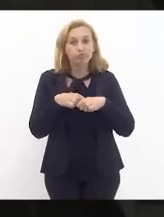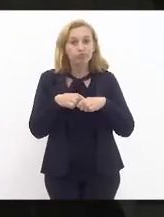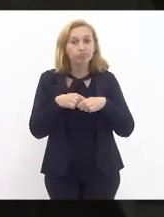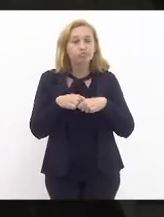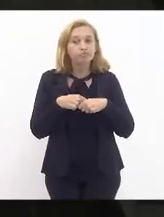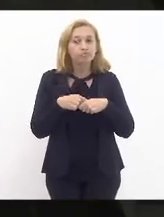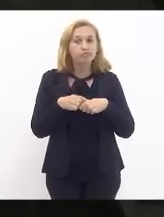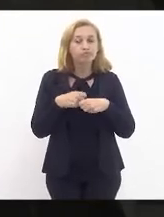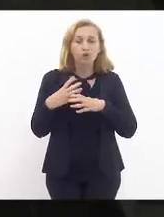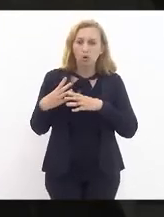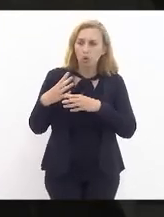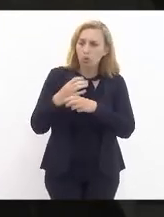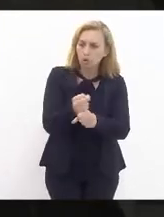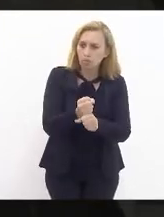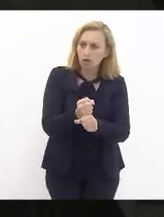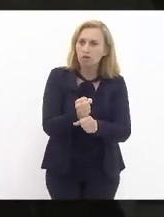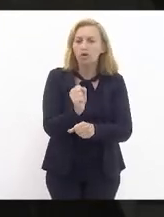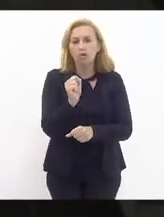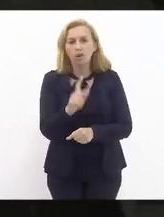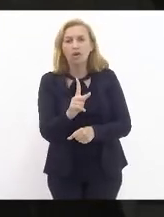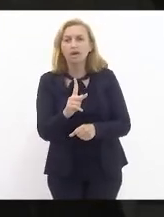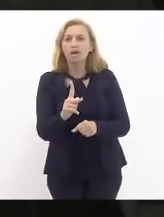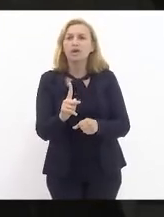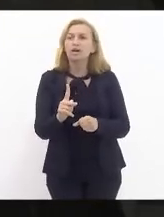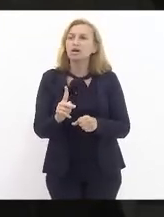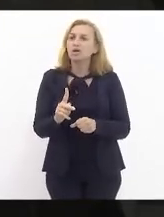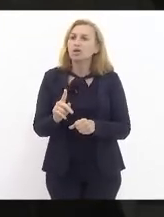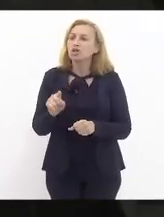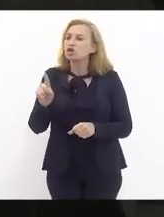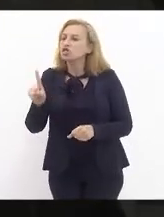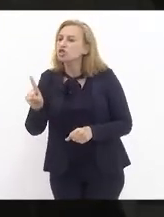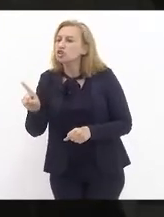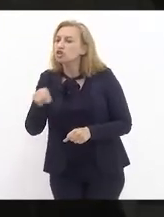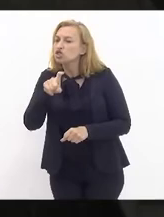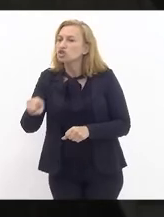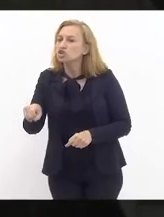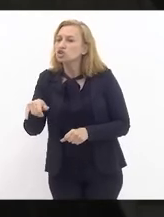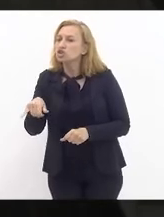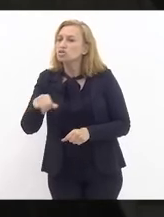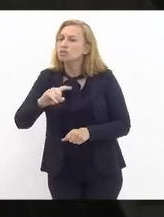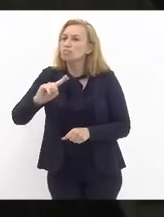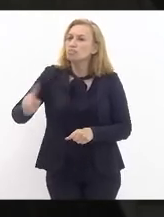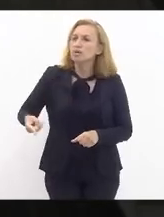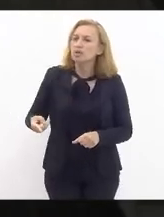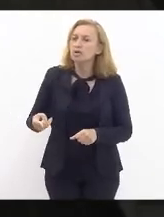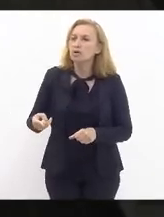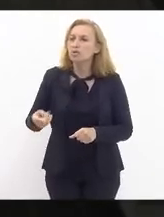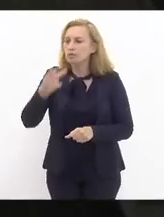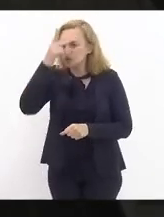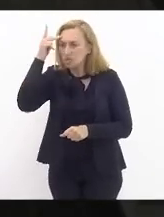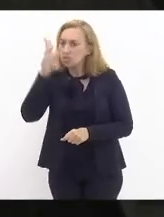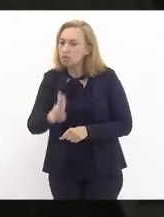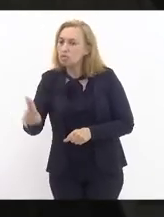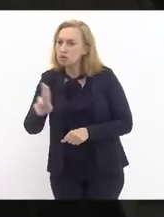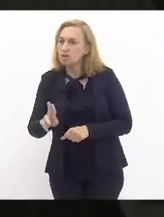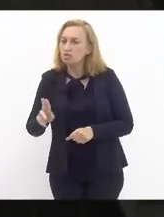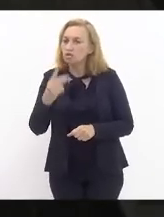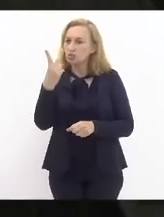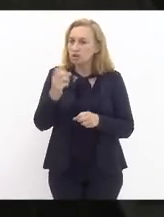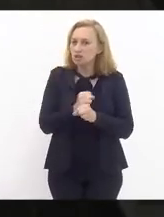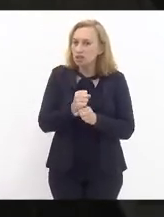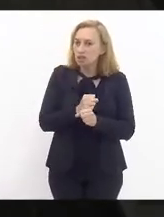Fazer conta, não é? Imagina, X mil passageiros durante esses dois anos